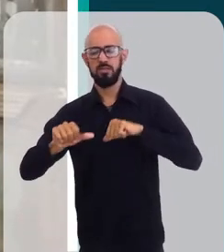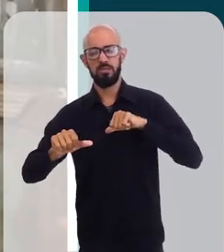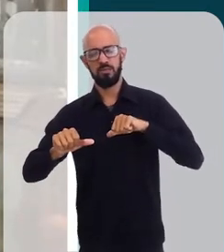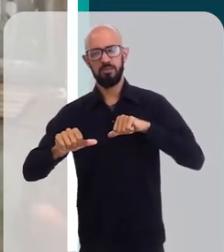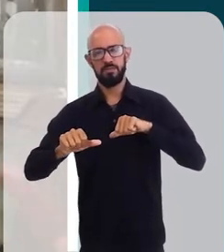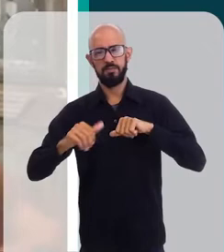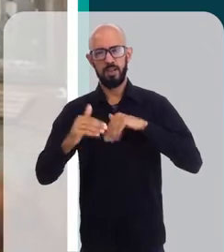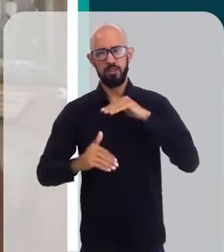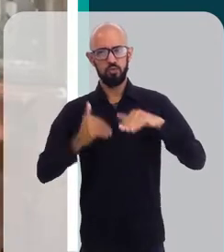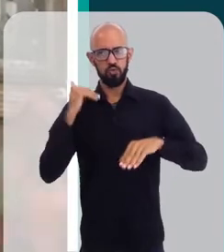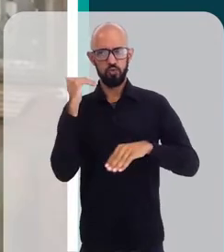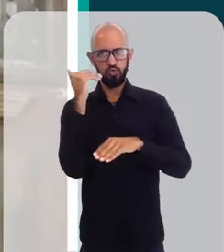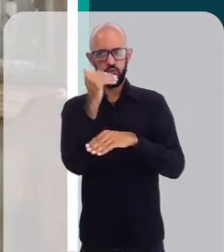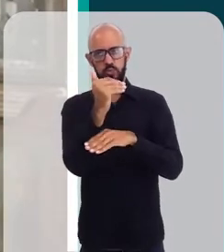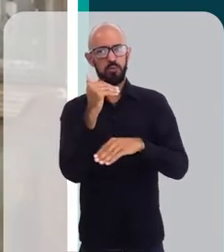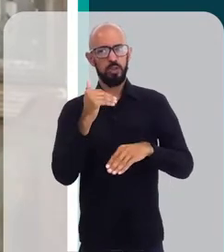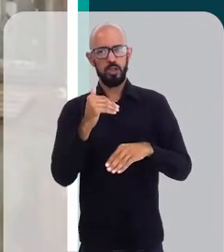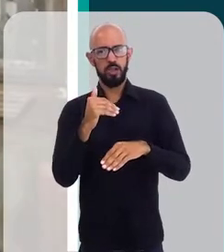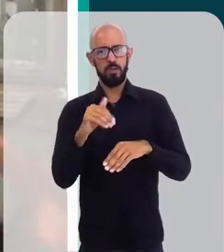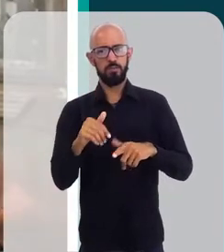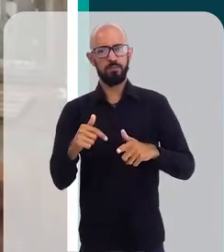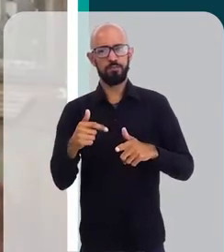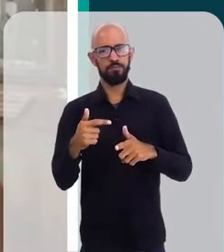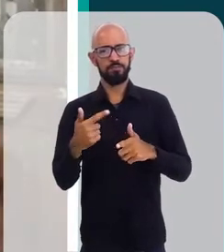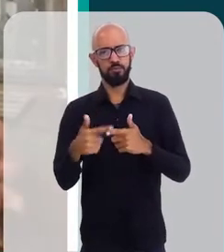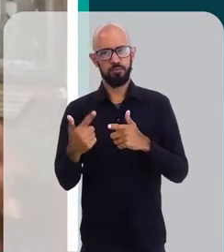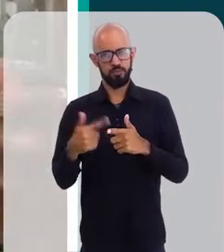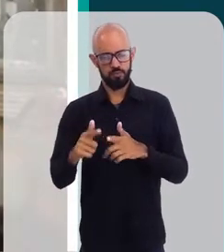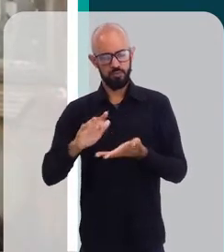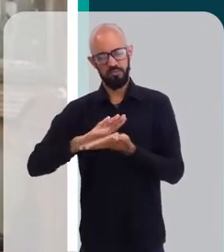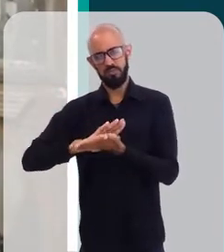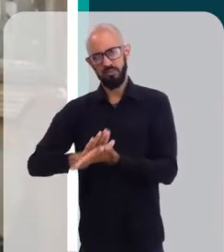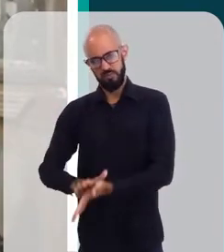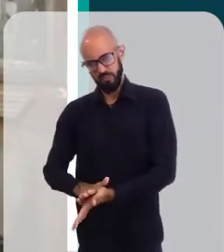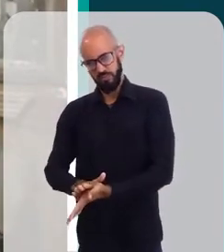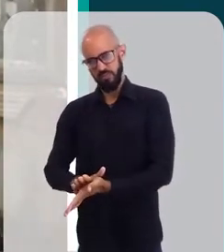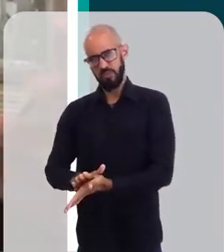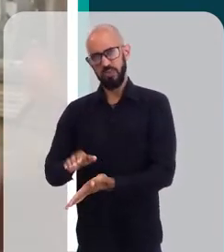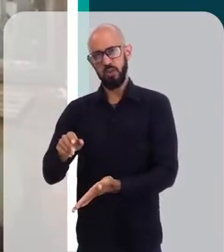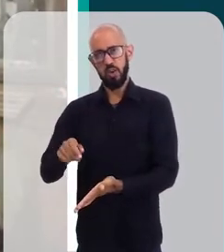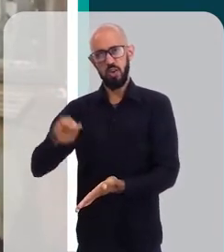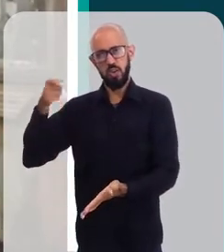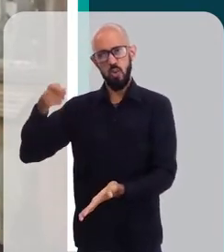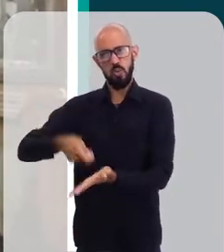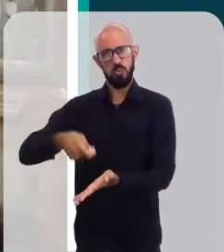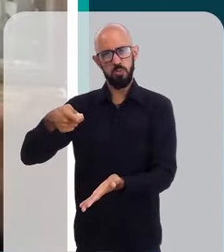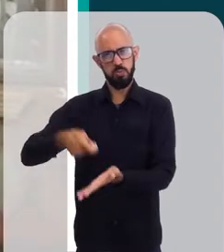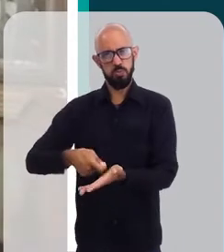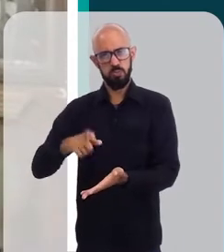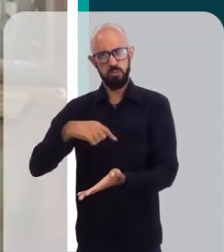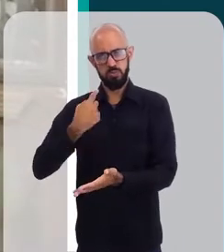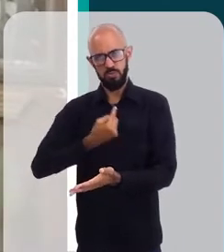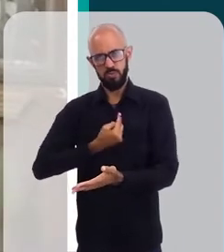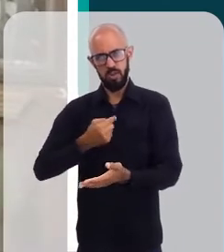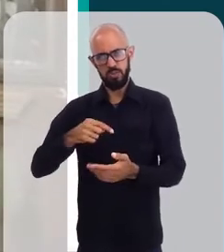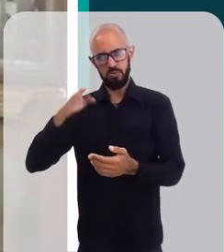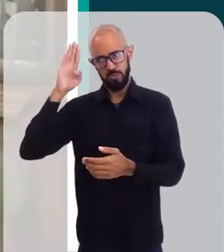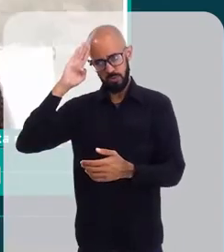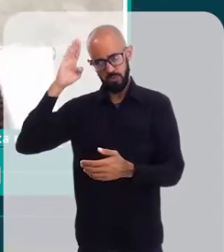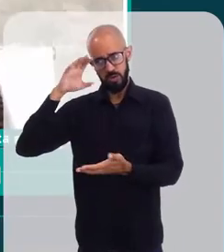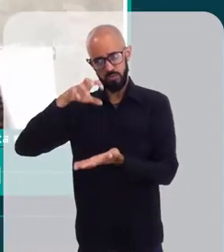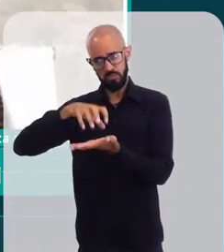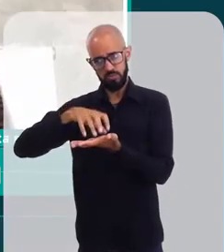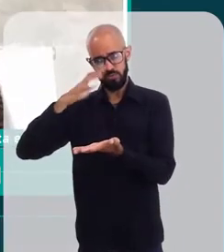transformação para superar o racismo que nos foi imposto, principalmente na área da estética?